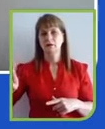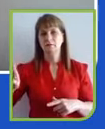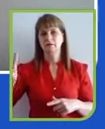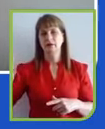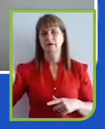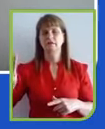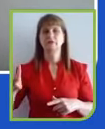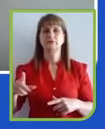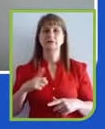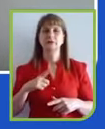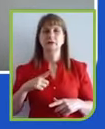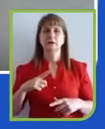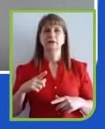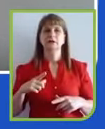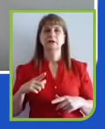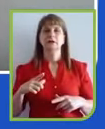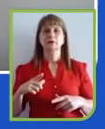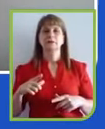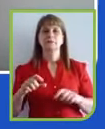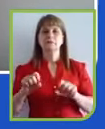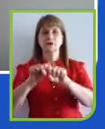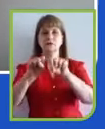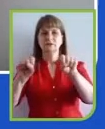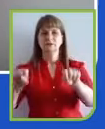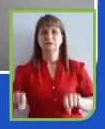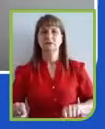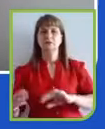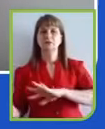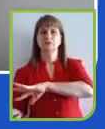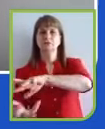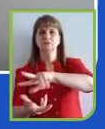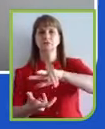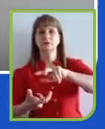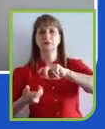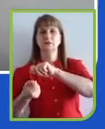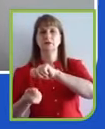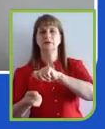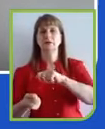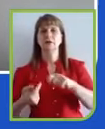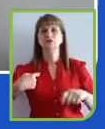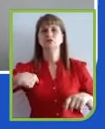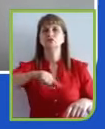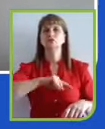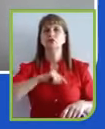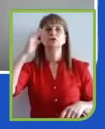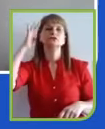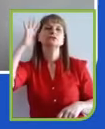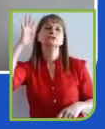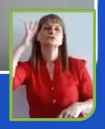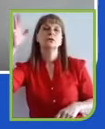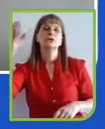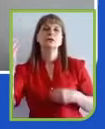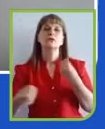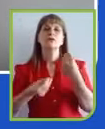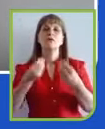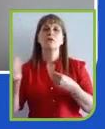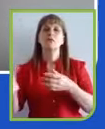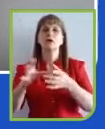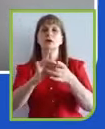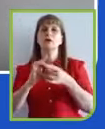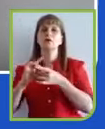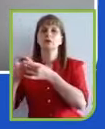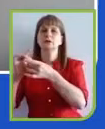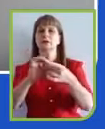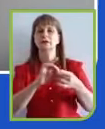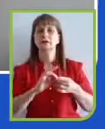entendendo o que a gente quer entregar, qual que o nosso sonho, como que isso conecta, como que a gente mensura. Então, é mais fazer para